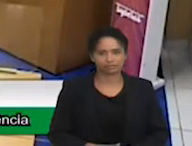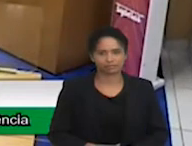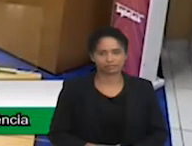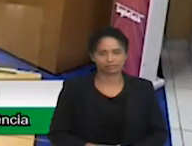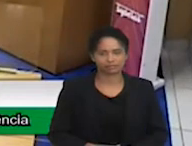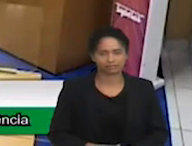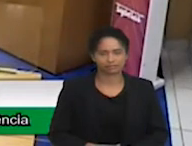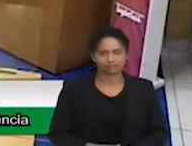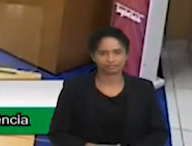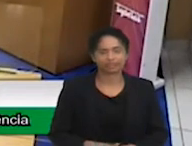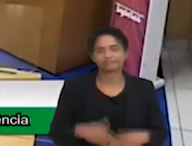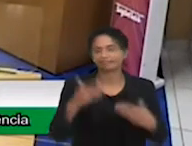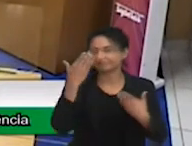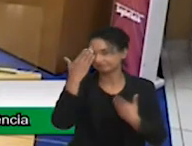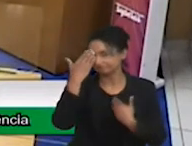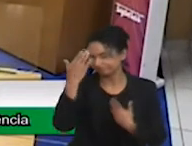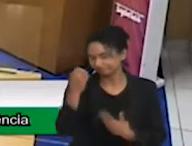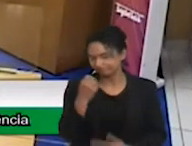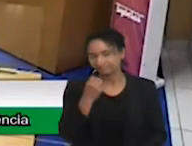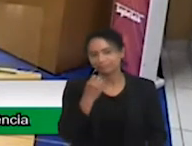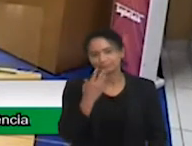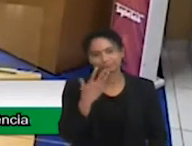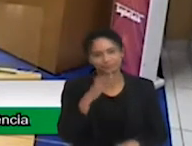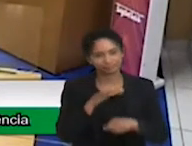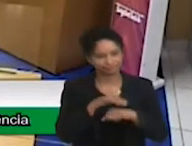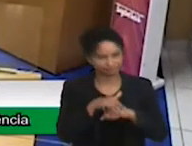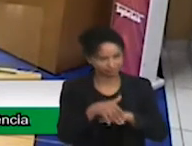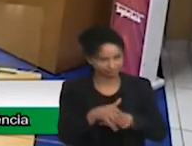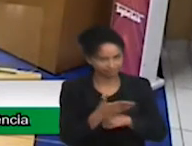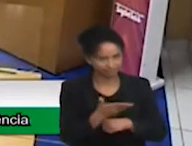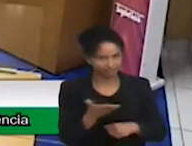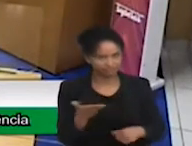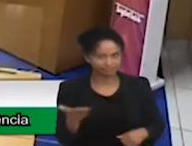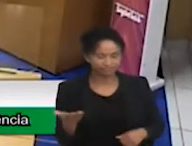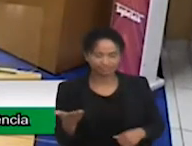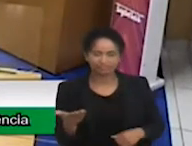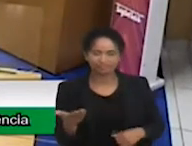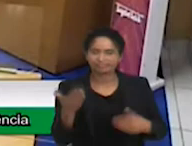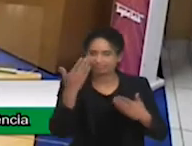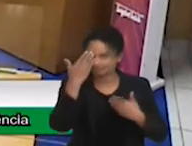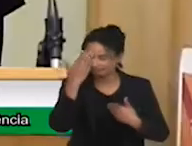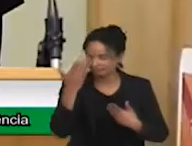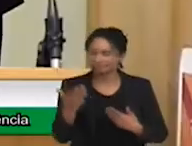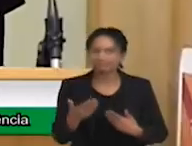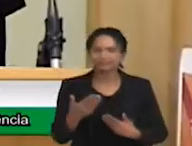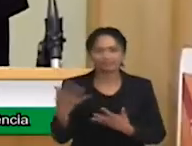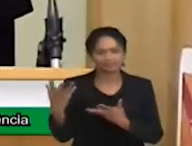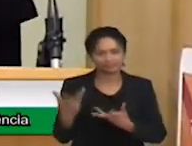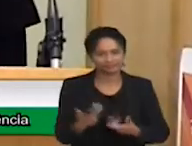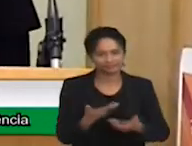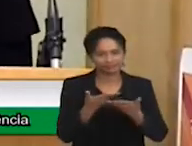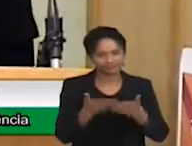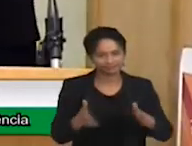Obrigada. Boa noite a todos. Bom, primeiramente, agradecer o convite e a abertura dessa casa para a gente falar de um assunto tão importante na pessoa